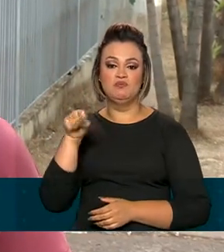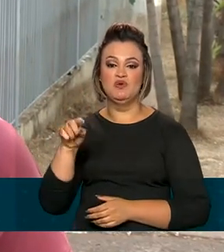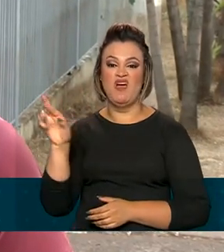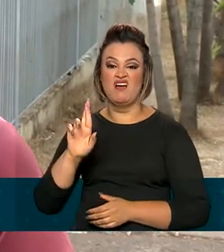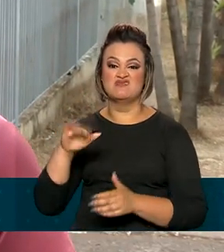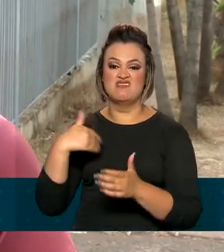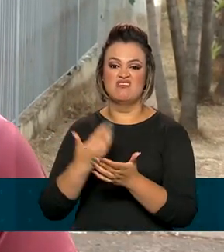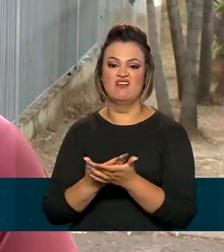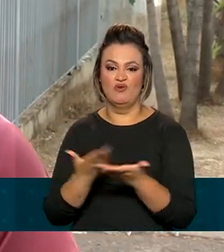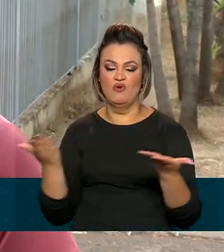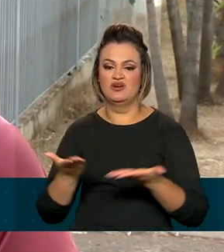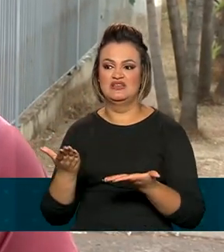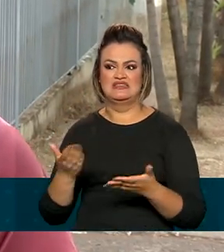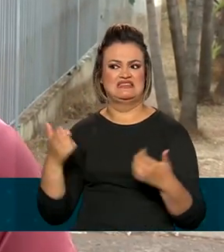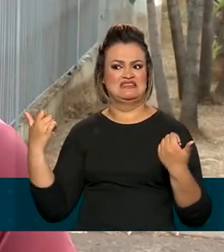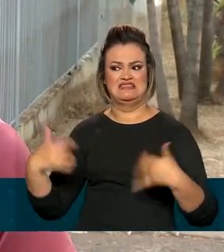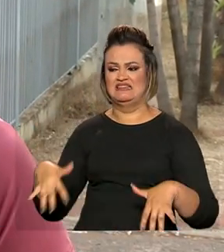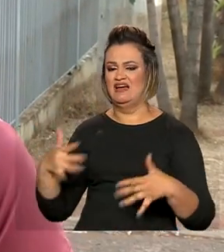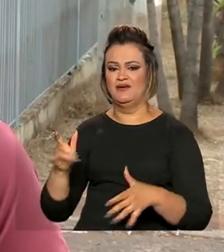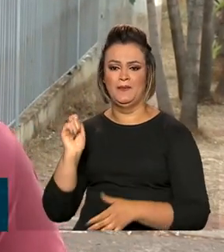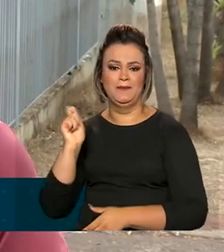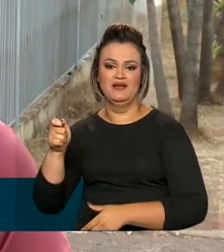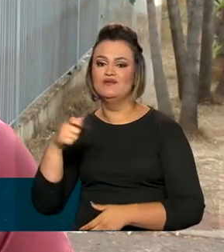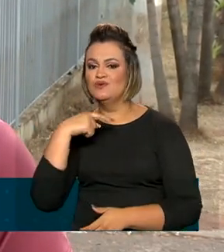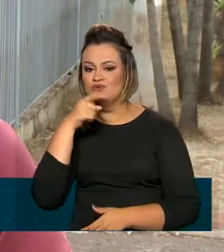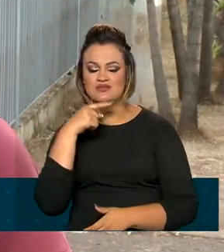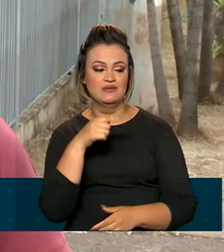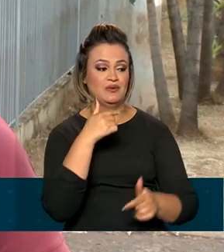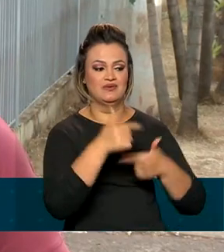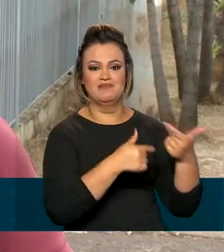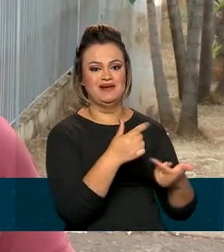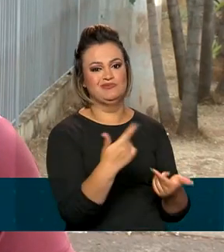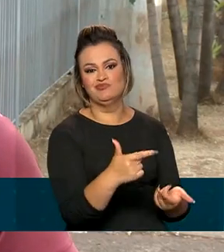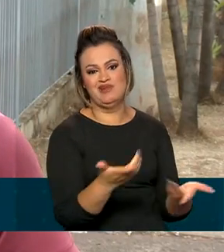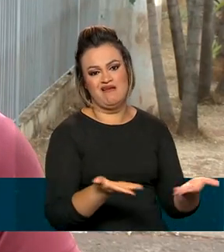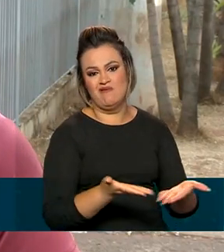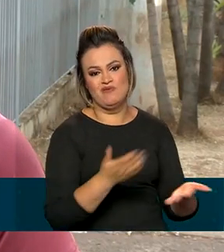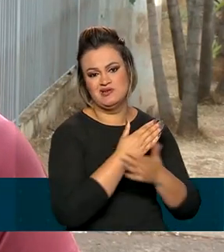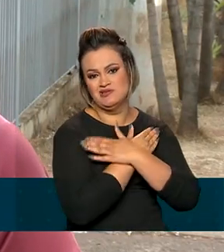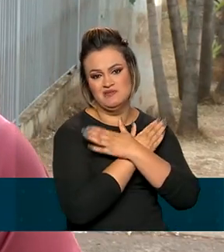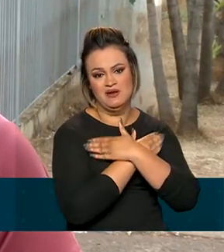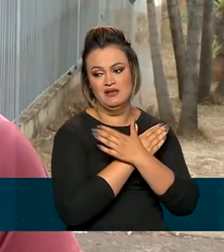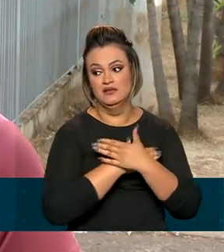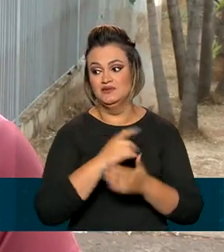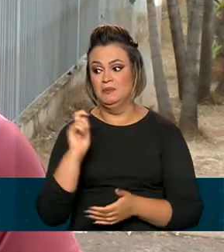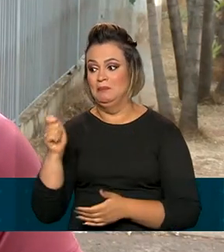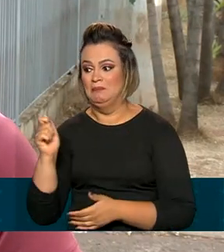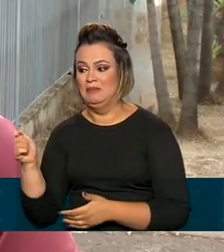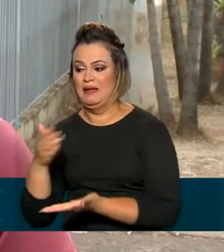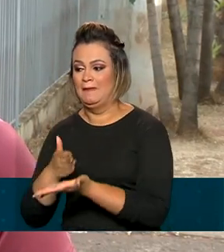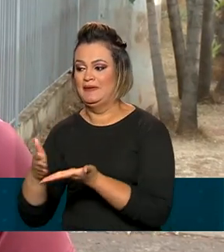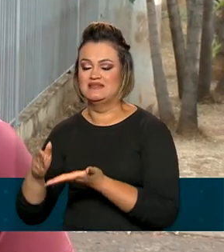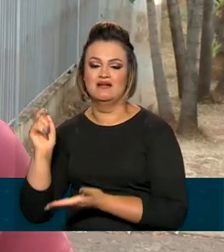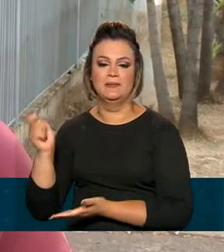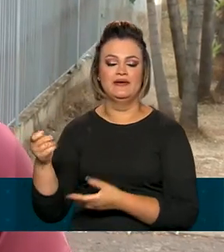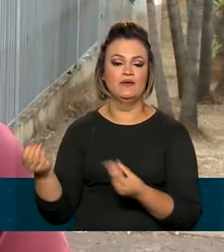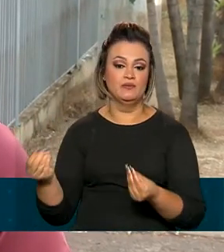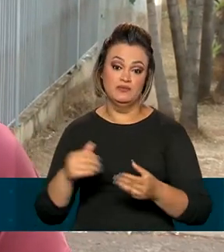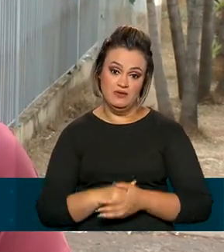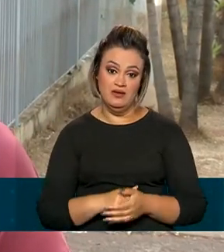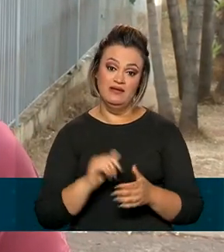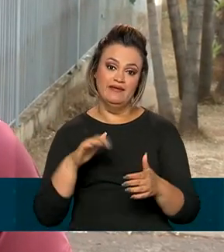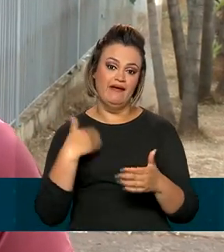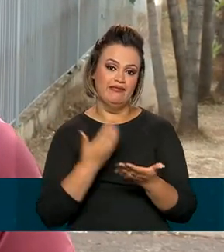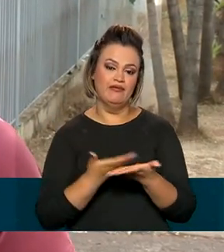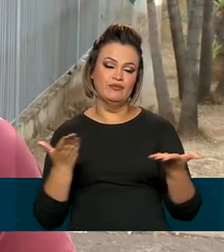então já estava fora do que eu podia pagar. E sem trabalhar, eu não conseguia pagar essa parcela. E até hoje,